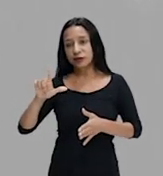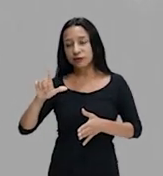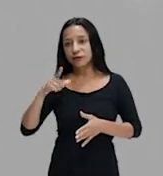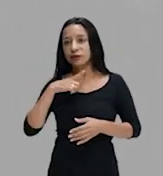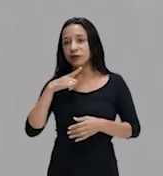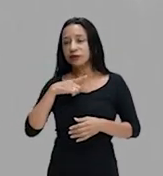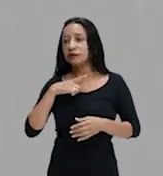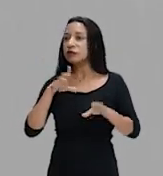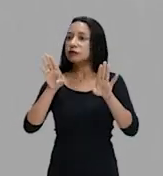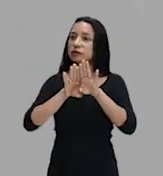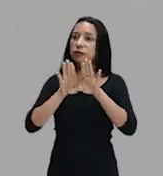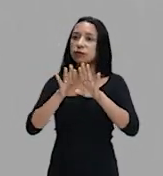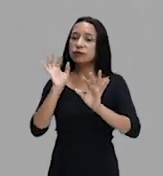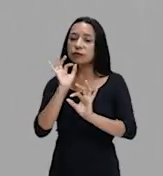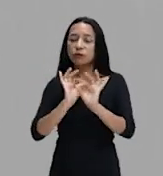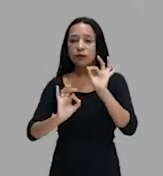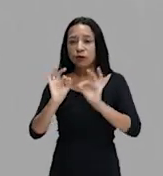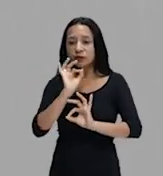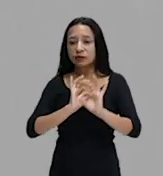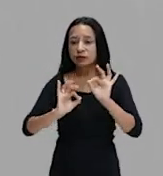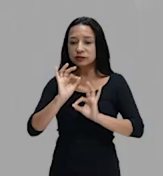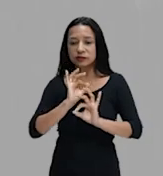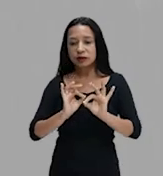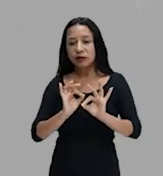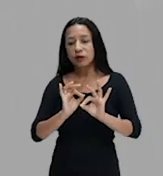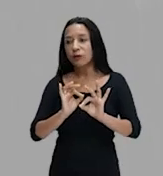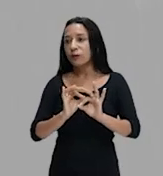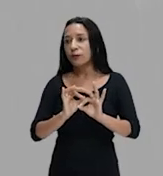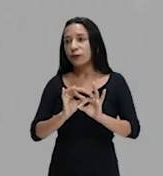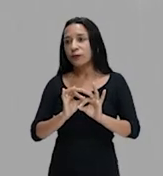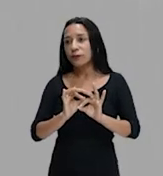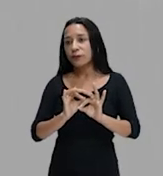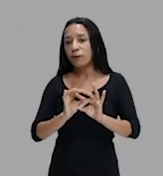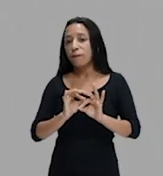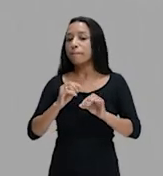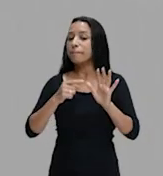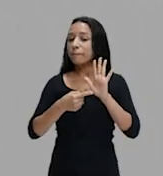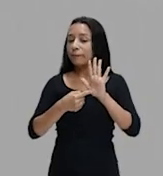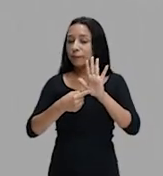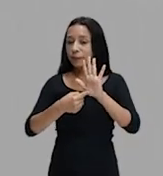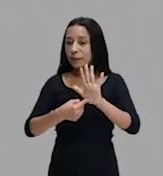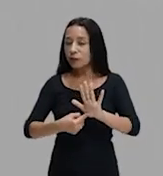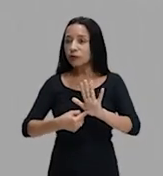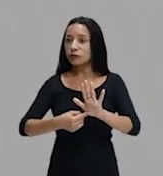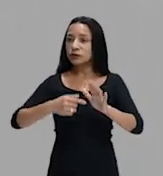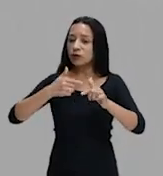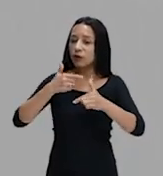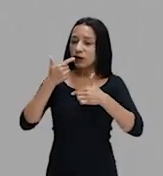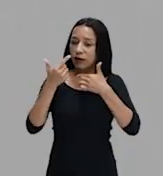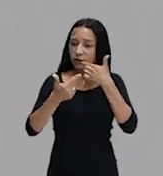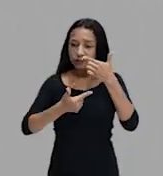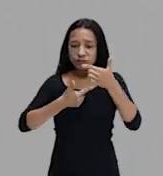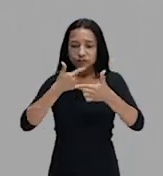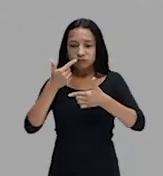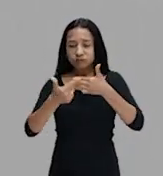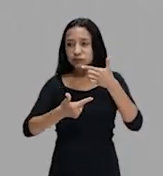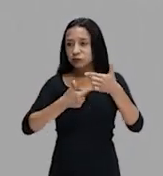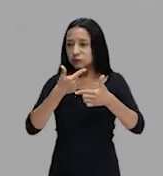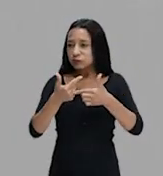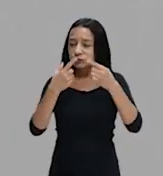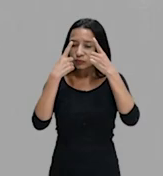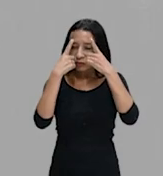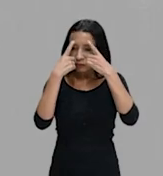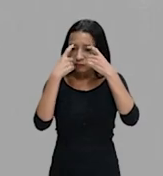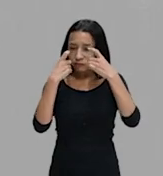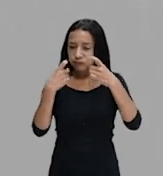e a organização dessas irmandades mostra também a luta contra os maus tratos, contra a